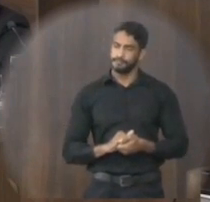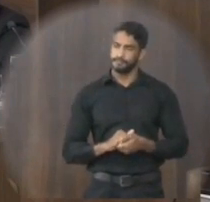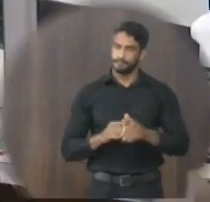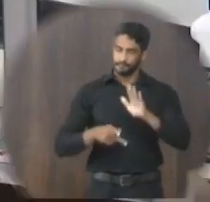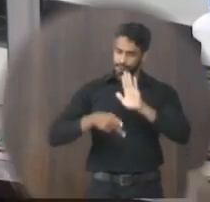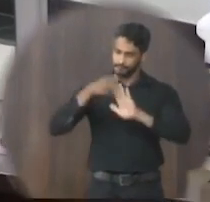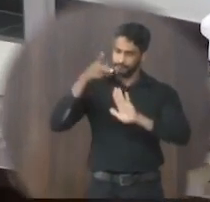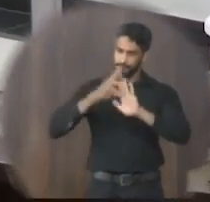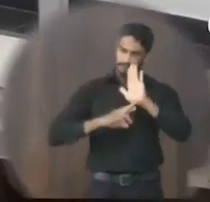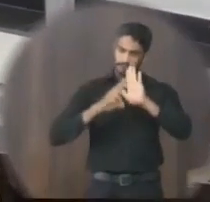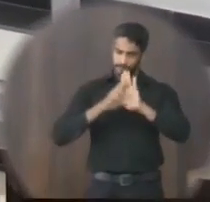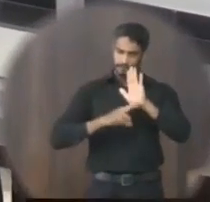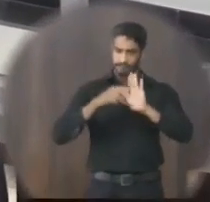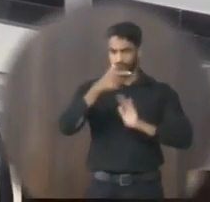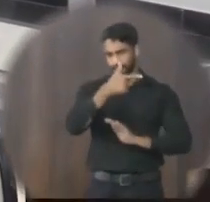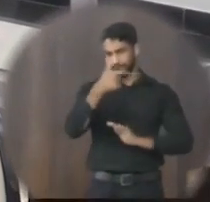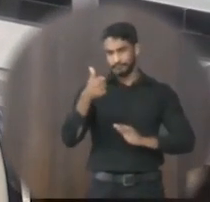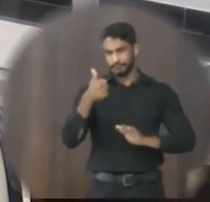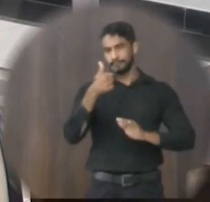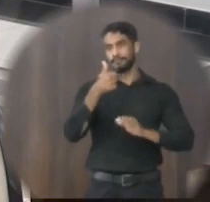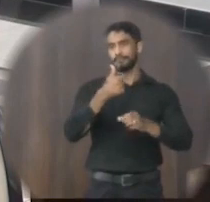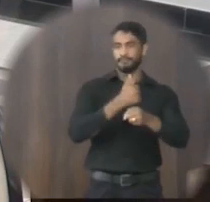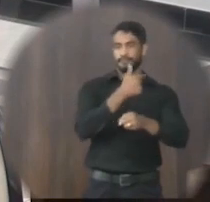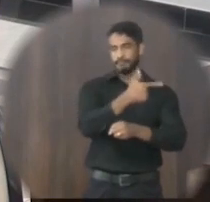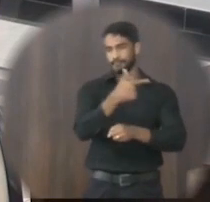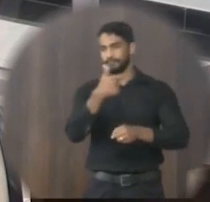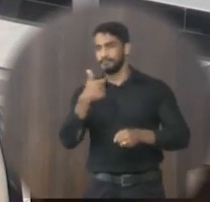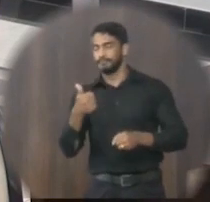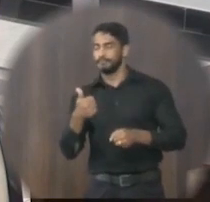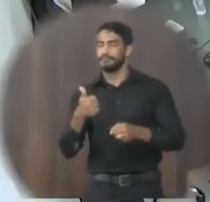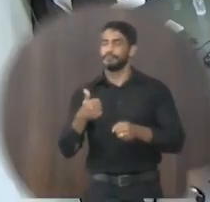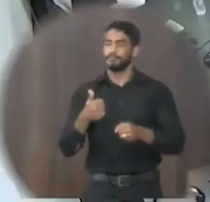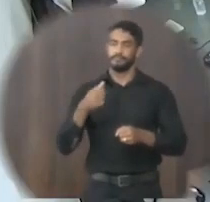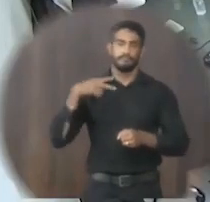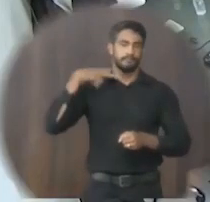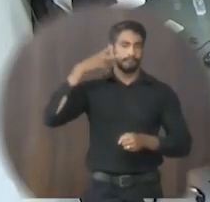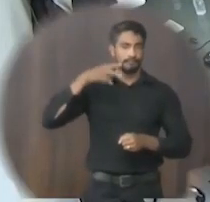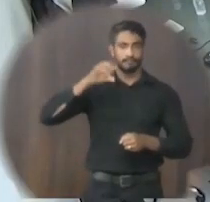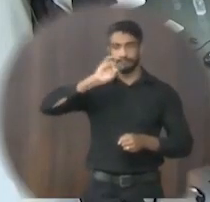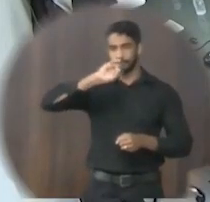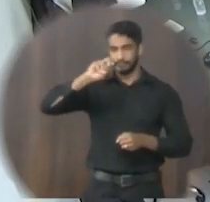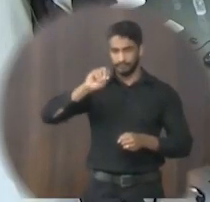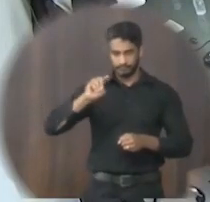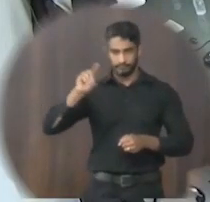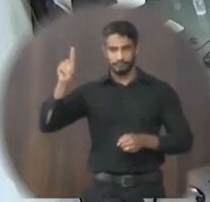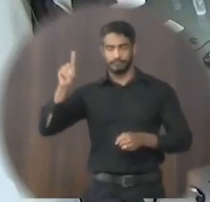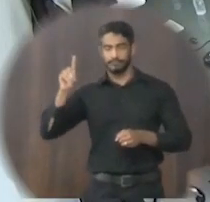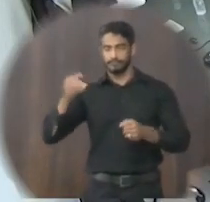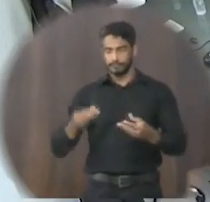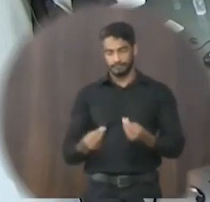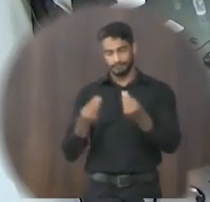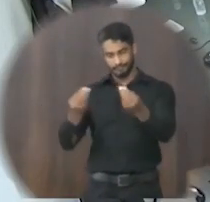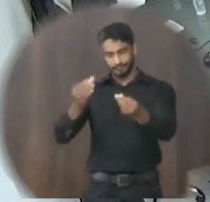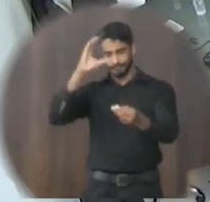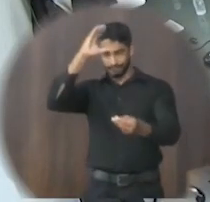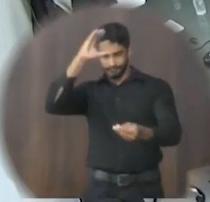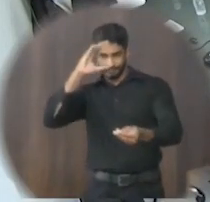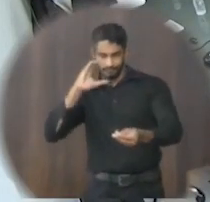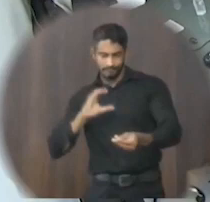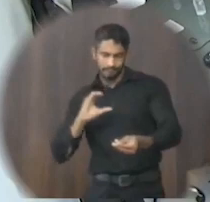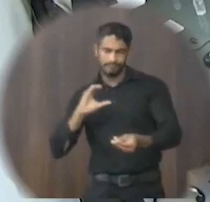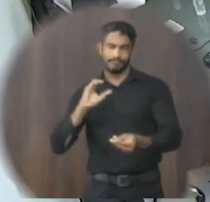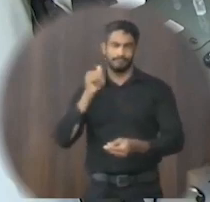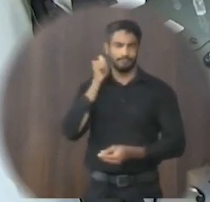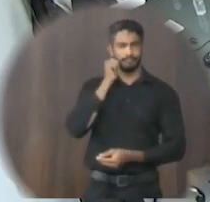Projeto de resolução 021-2021, do vereador José Tassísio Mendes. Concede o título de cidadão